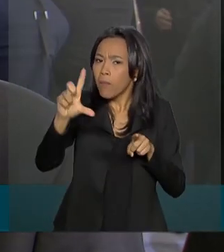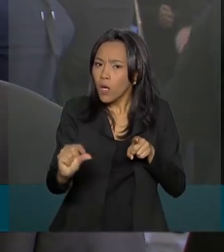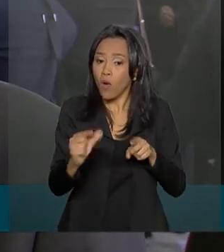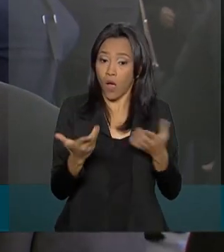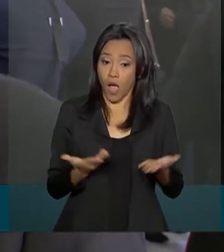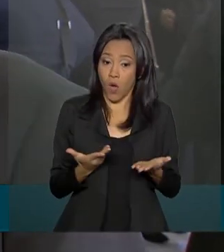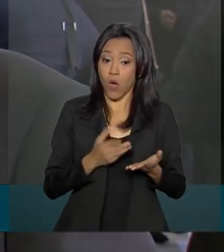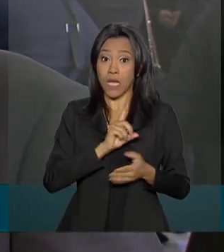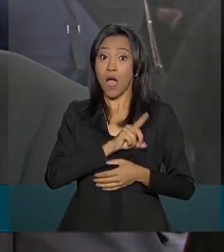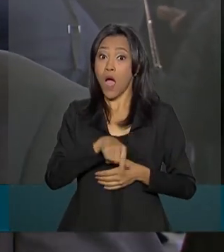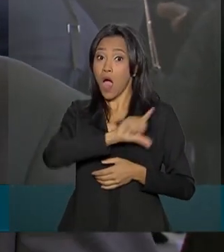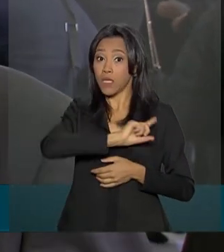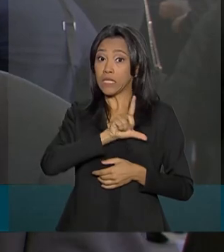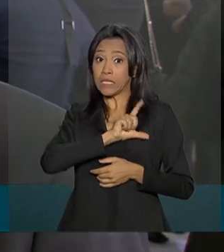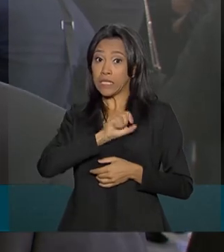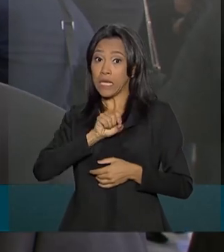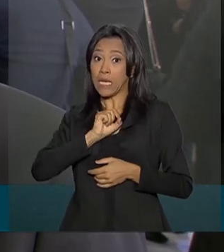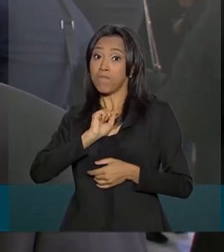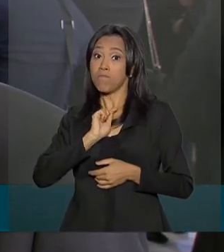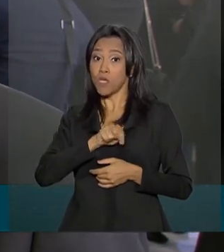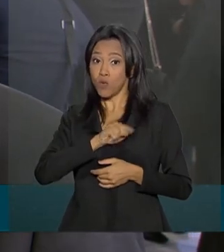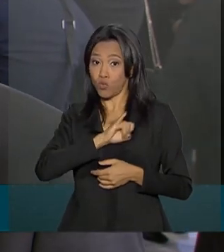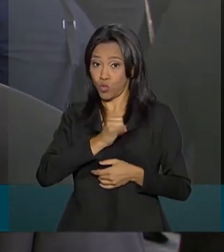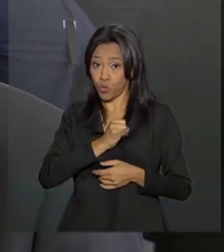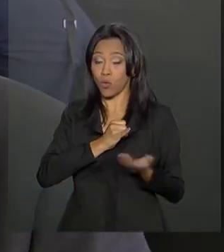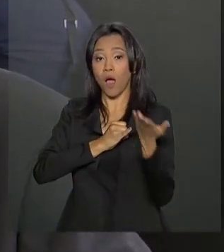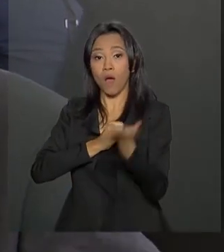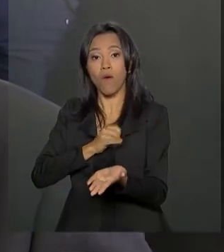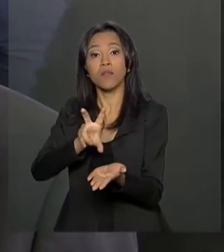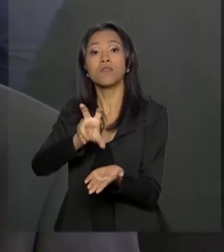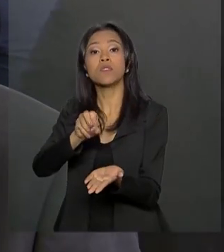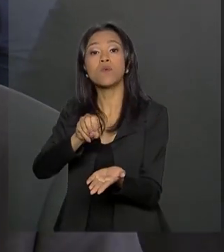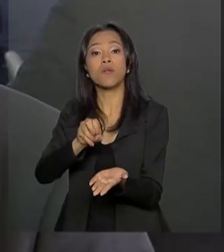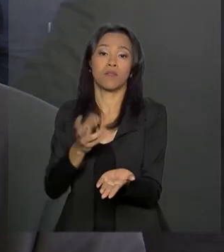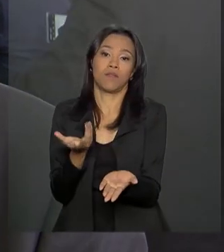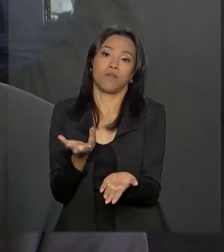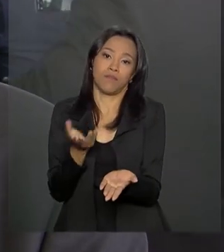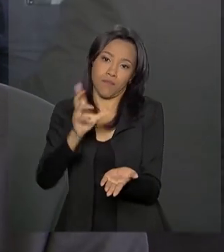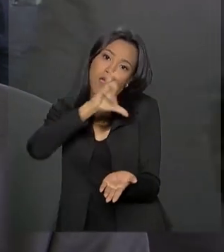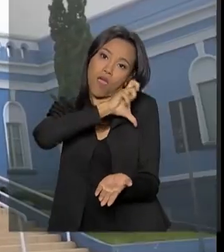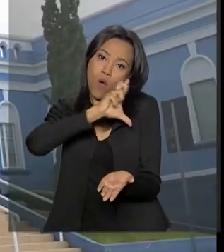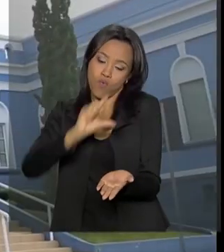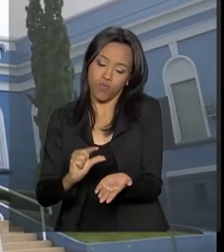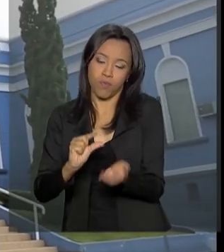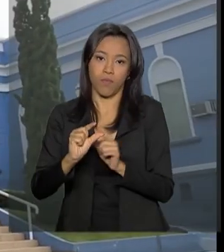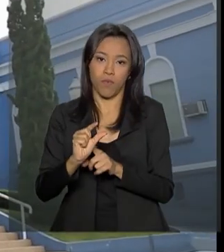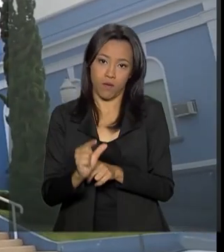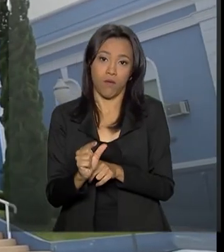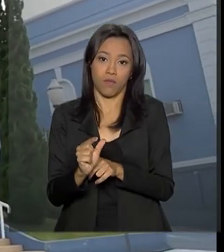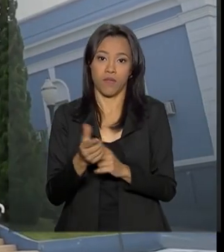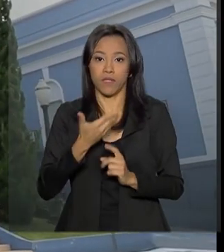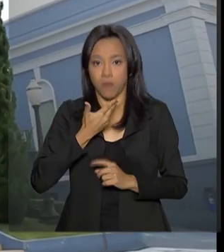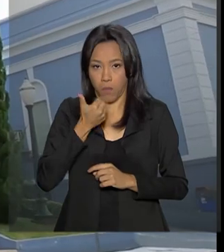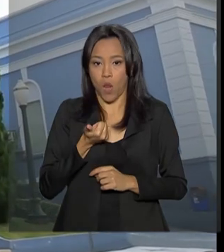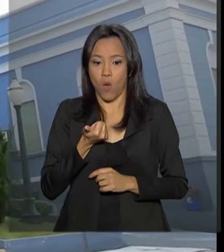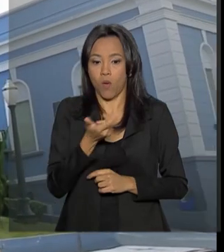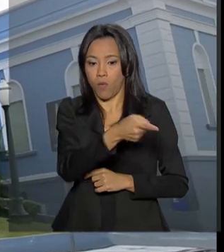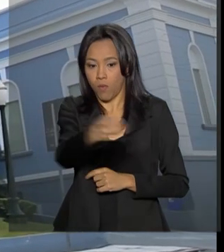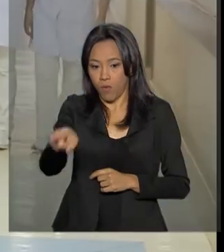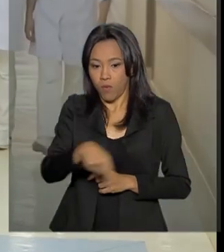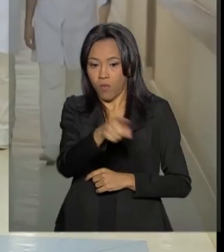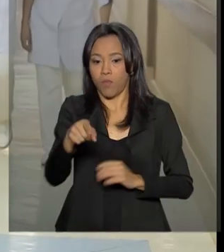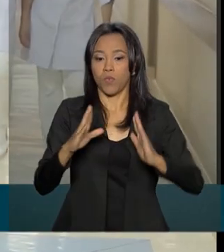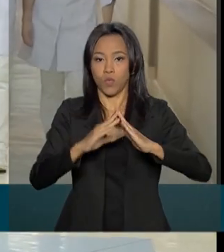juros, você vai pagar 50. Vai sobrar um recurso a mais no fluxo de casa, para as Santas Casas poder respirar. O recurso poderá ser usado de duas